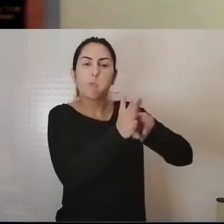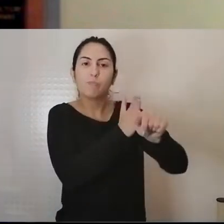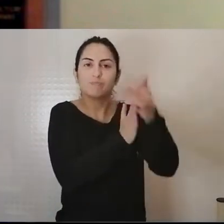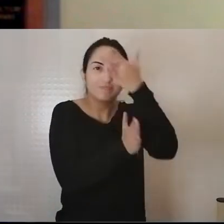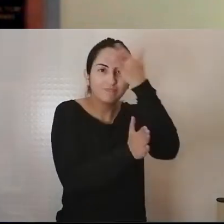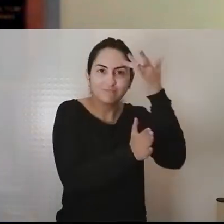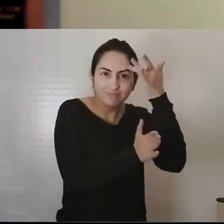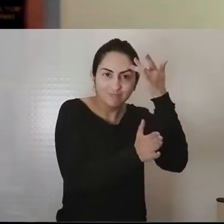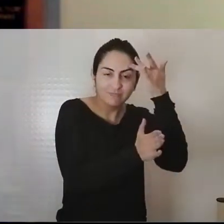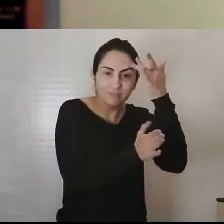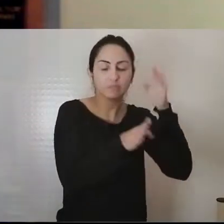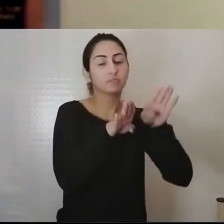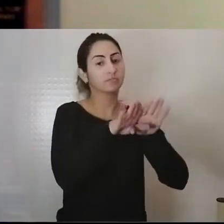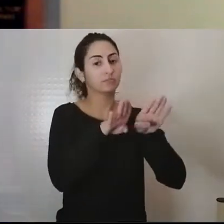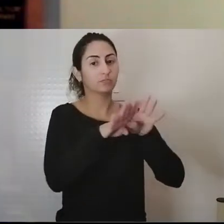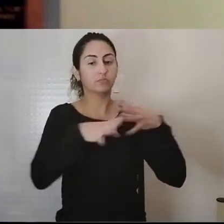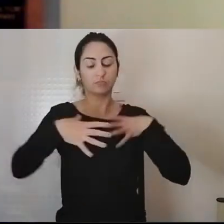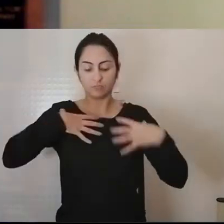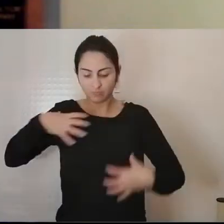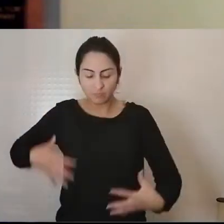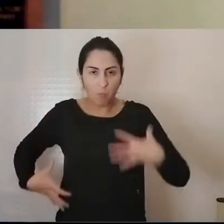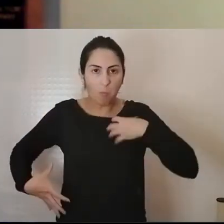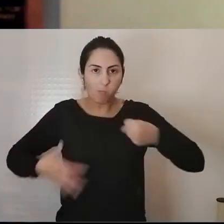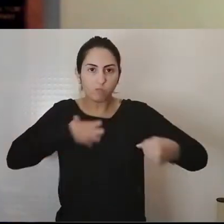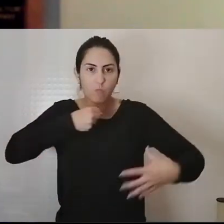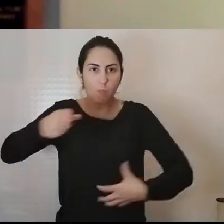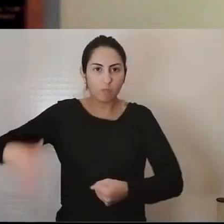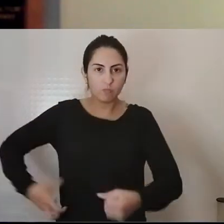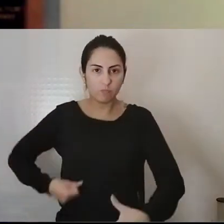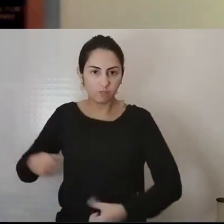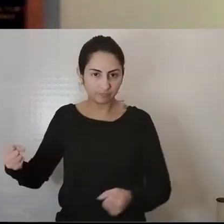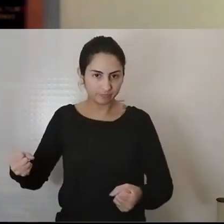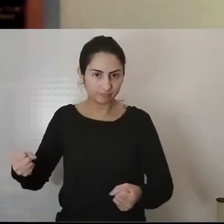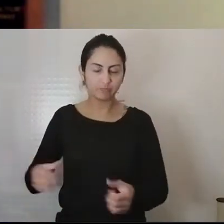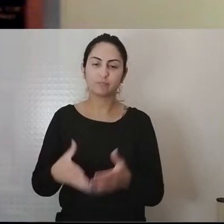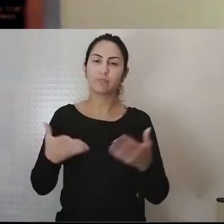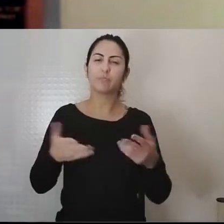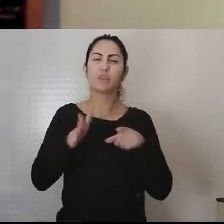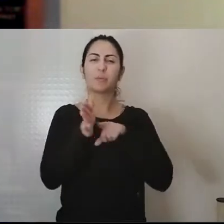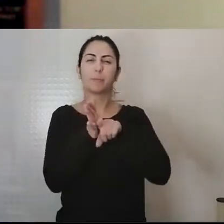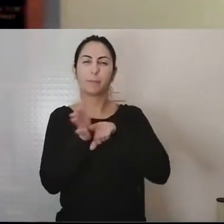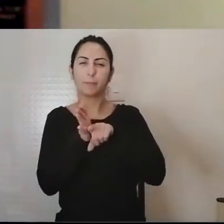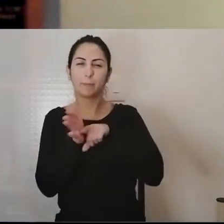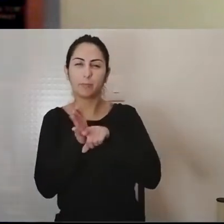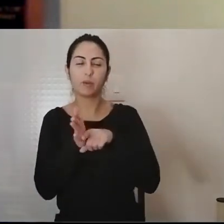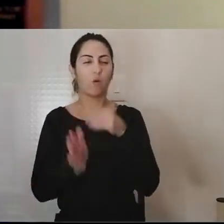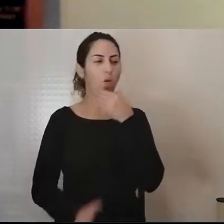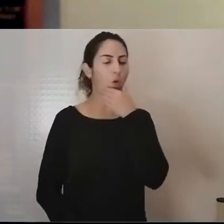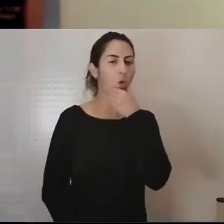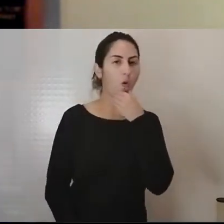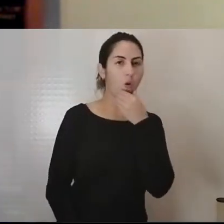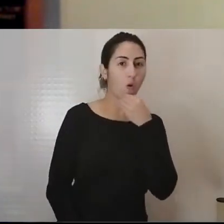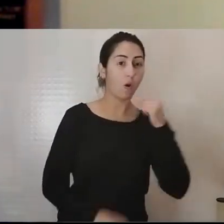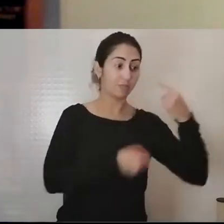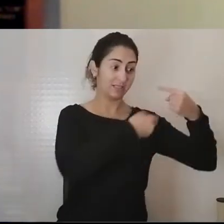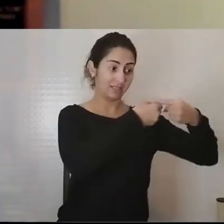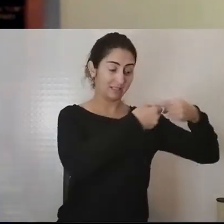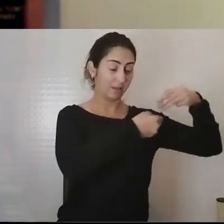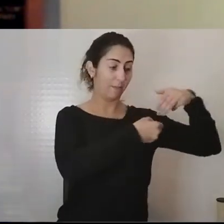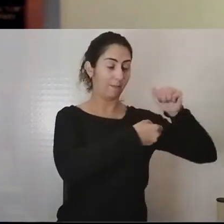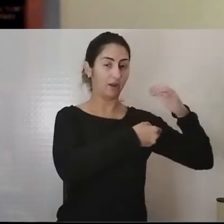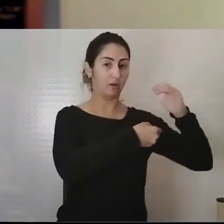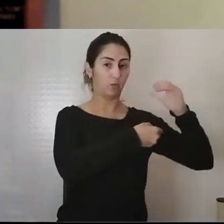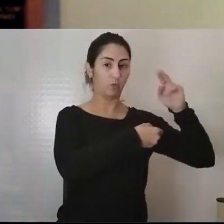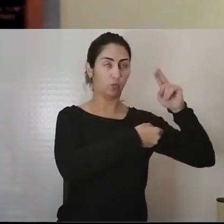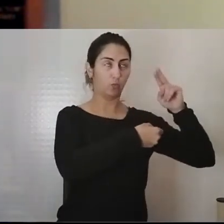no norte de Moçambique. As pesquisas Ser Homem em Maputo, Masculinidades, Pobreza e Violência em